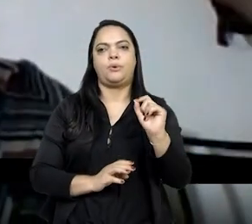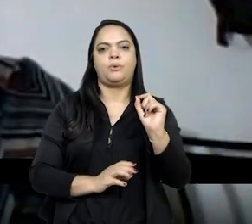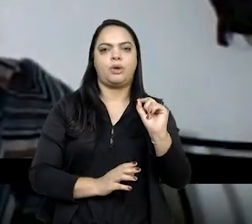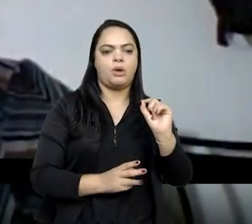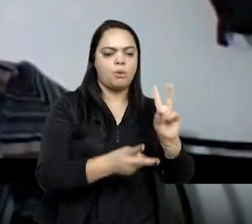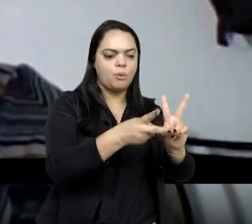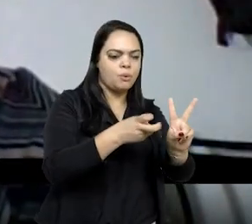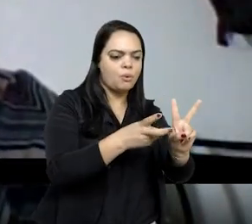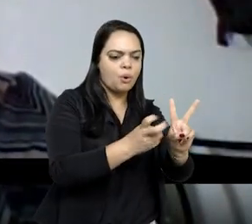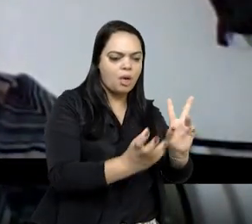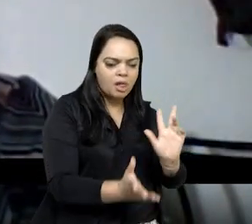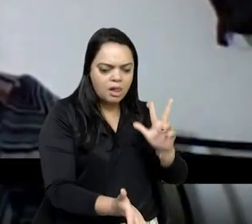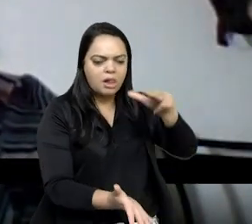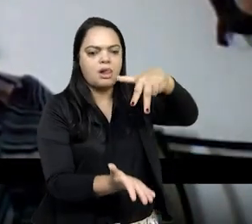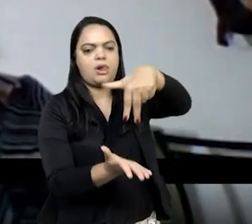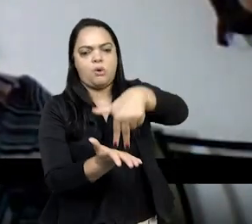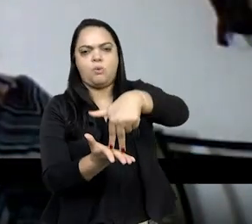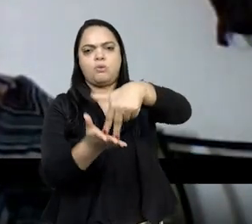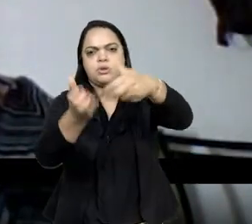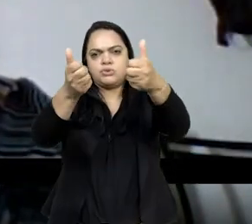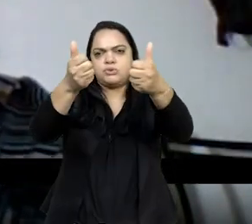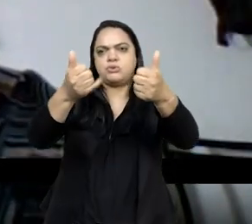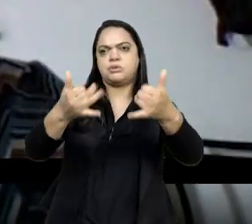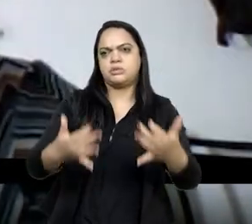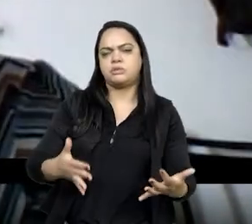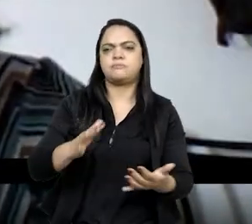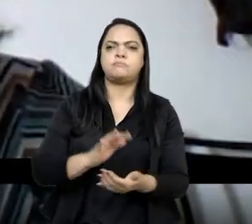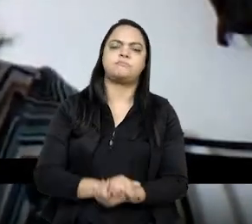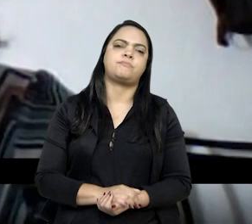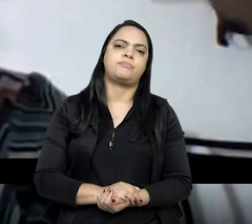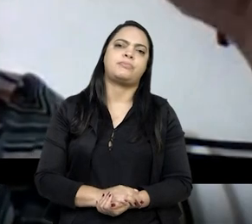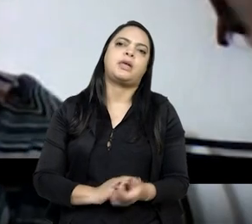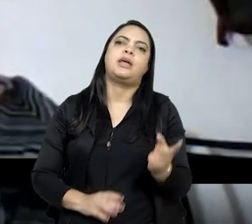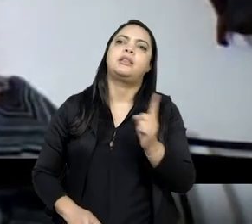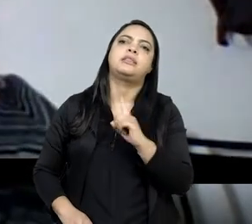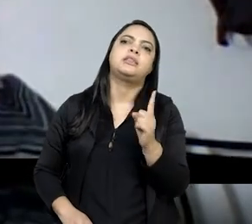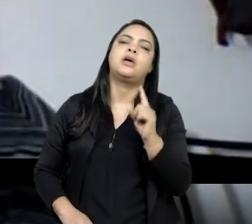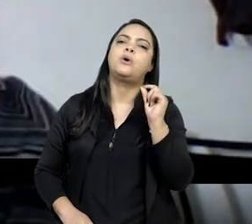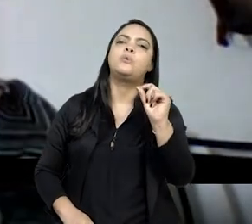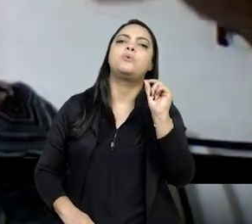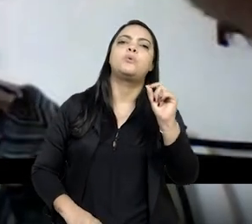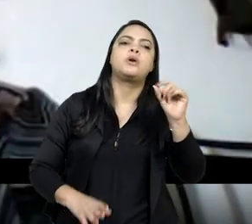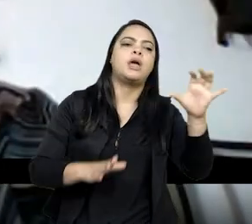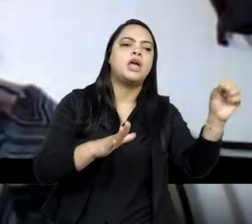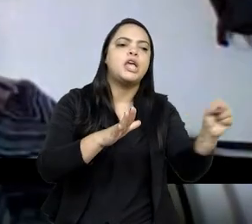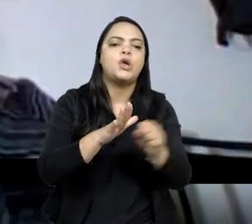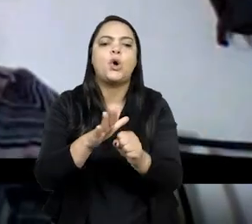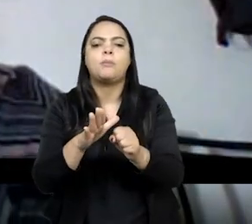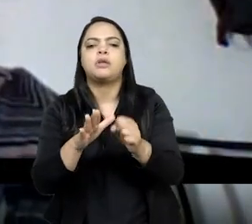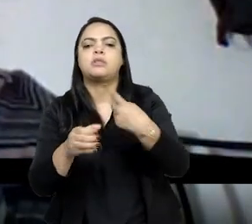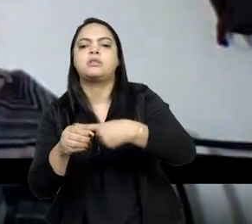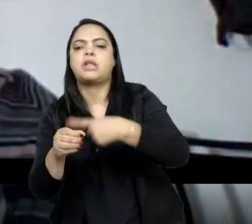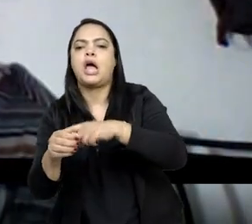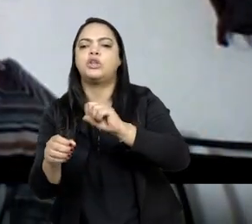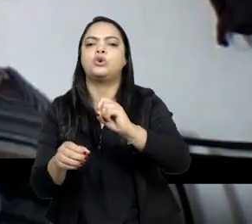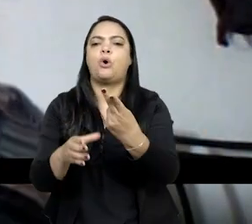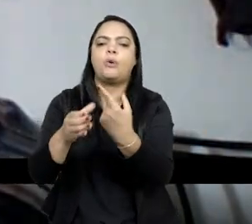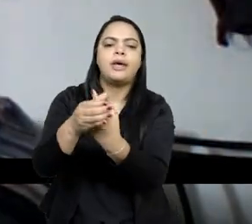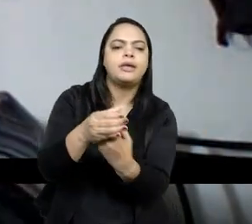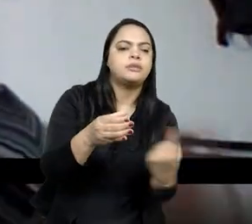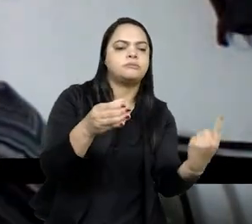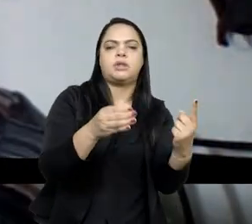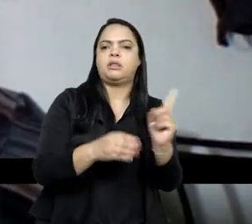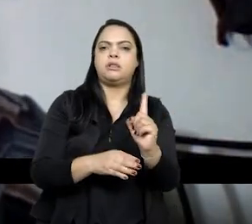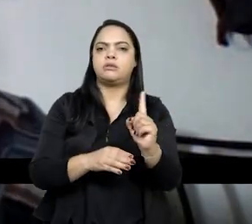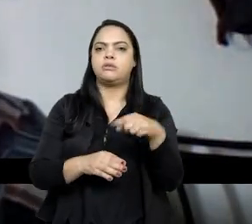trazendo a voz do indígena para falar, não desse, não da incorporação e não do isolamento, mas para falar um pouquinho sobre